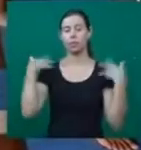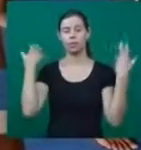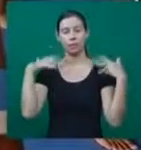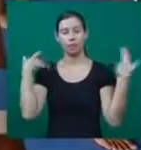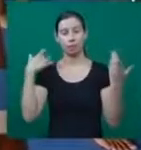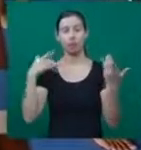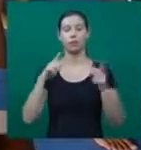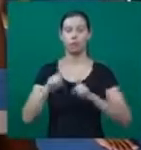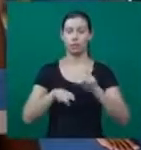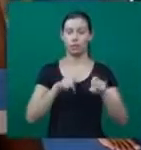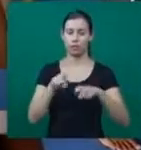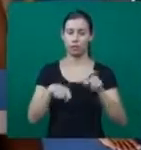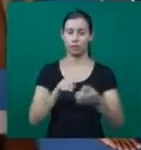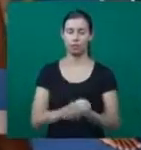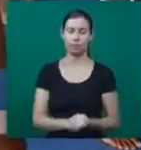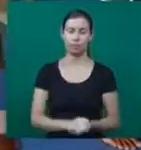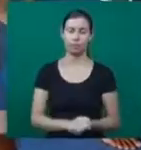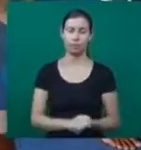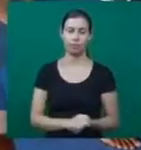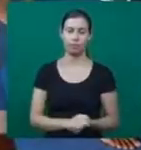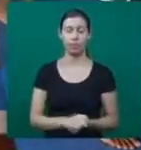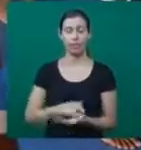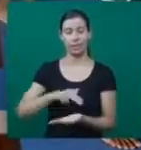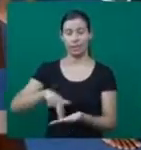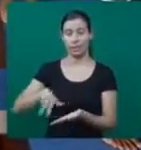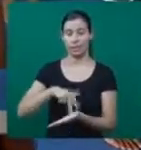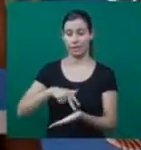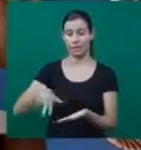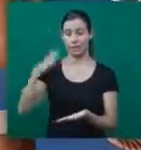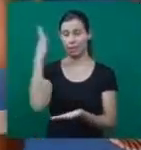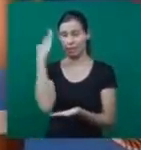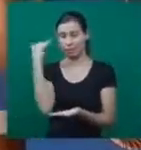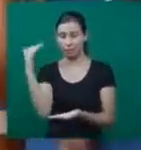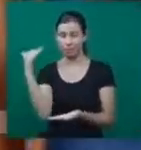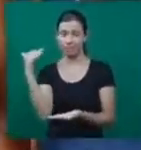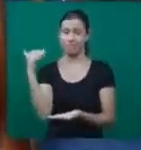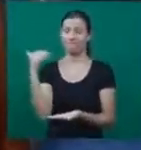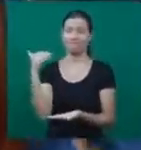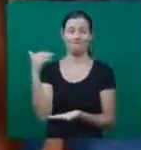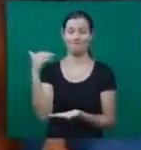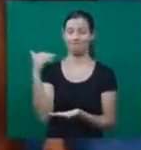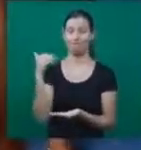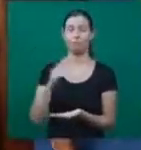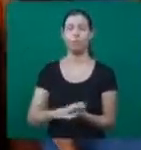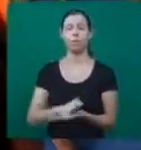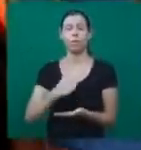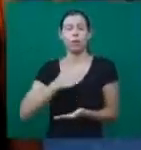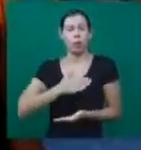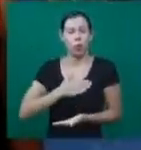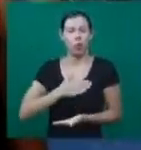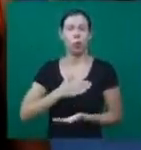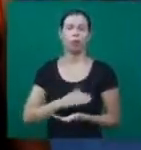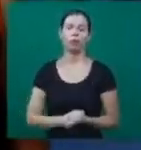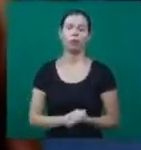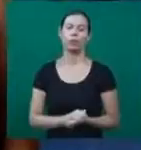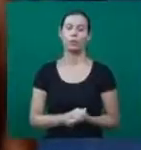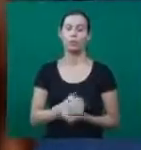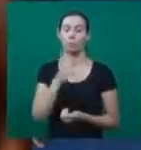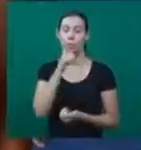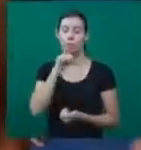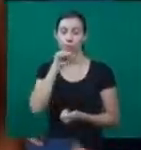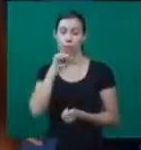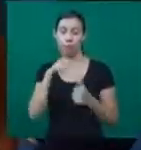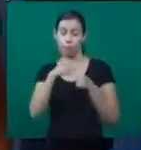dançar e eu não tenho talento para isso, mas eu gosto, porque minha mãe me pôs aqui, eu tenho que agradecer a Deus, né?